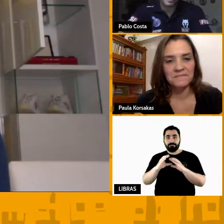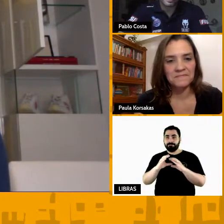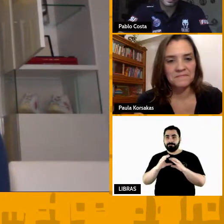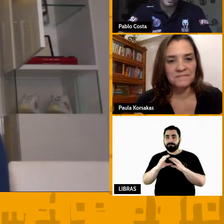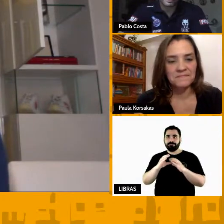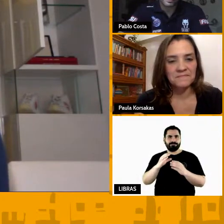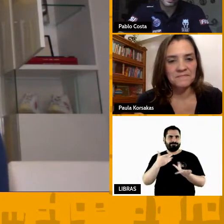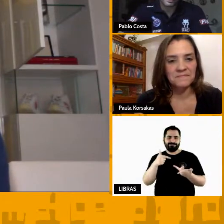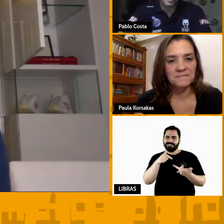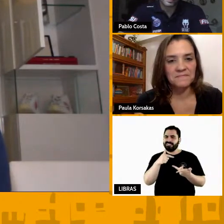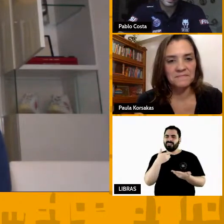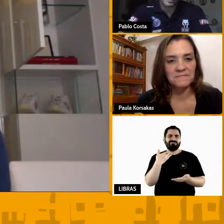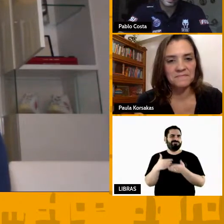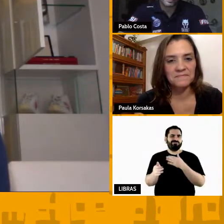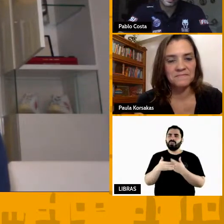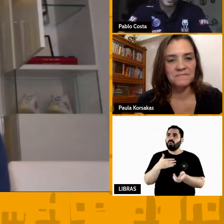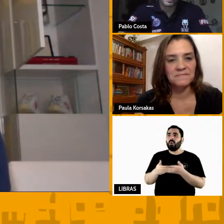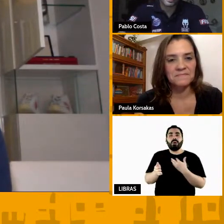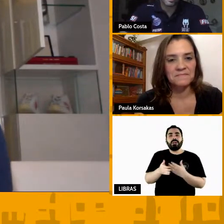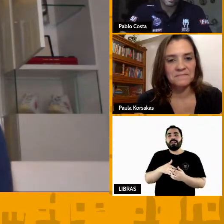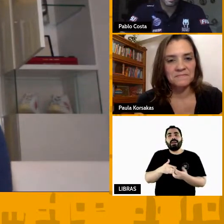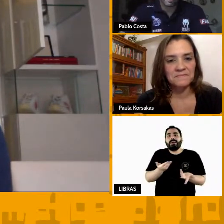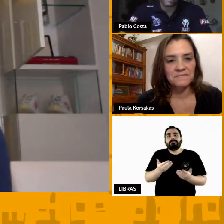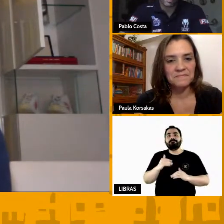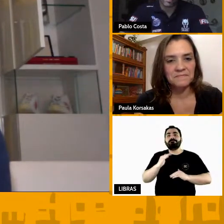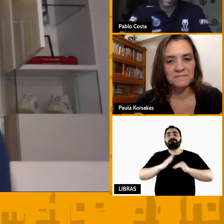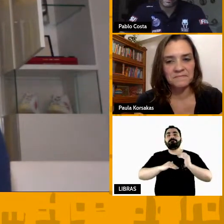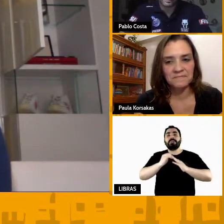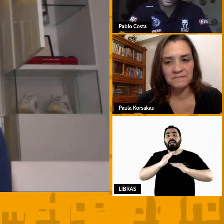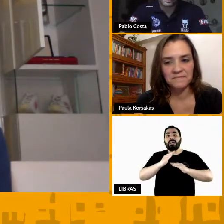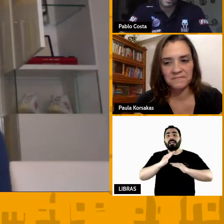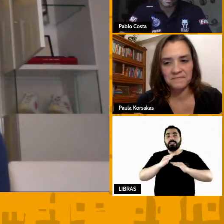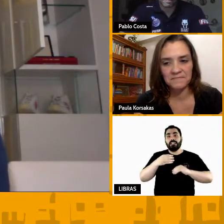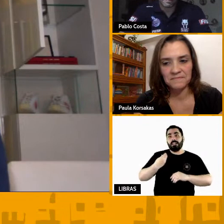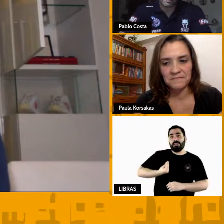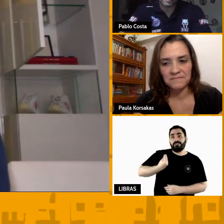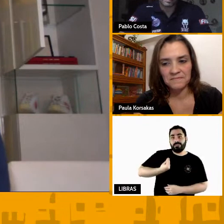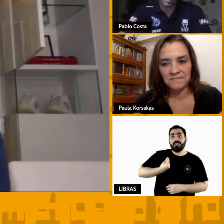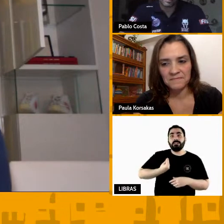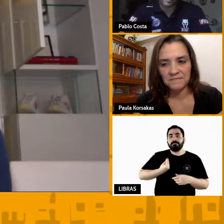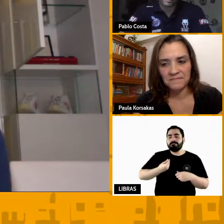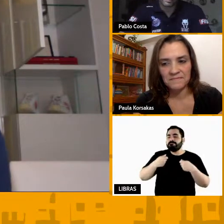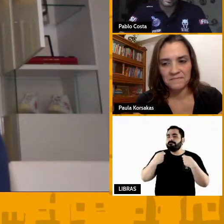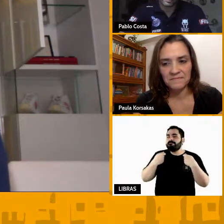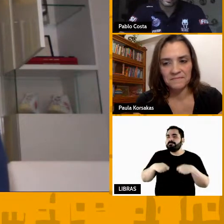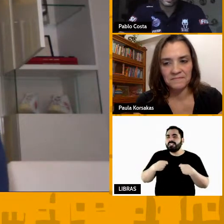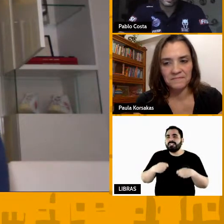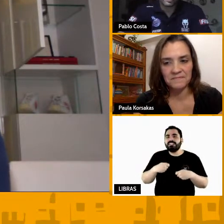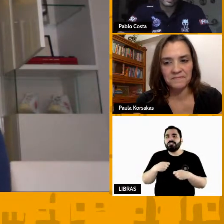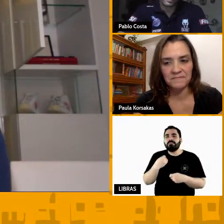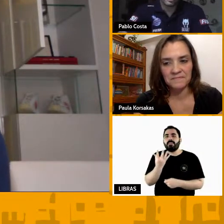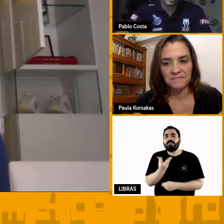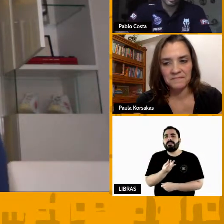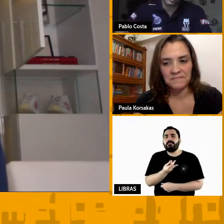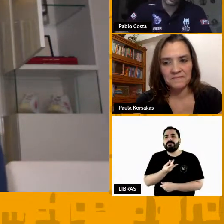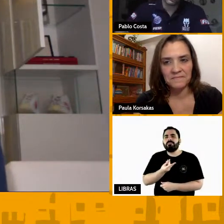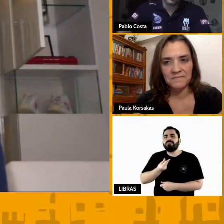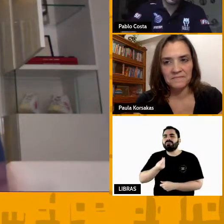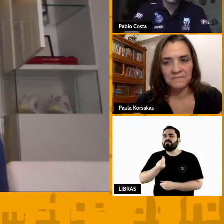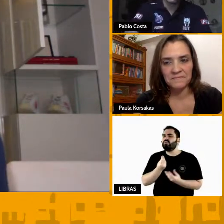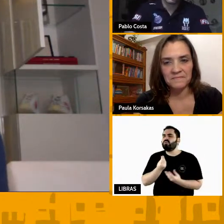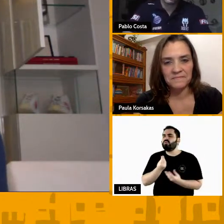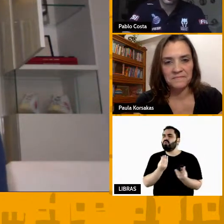exercício na nossa vida, ela exige uma sensibilidade muito grande. E eu me pego me comunicando